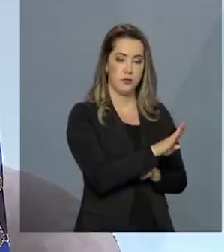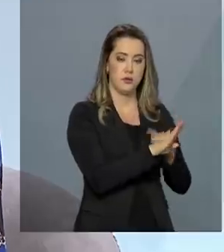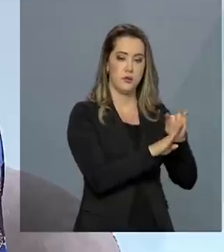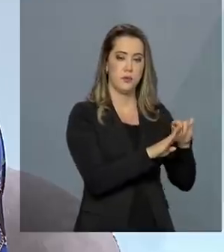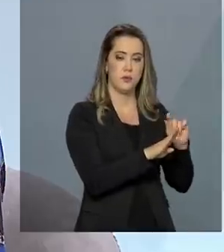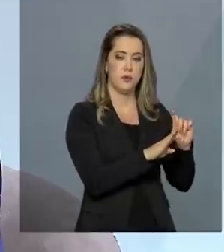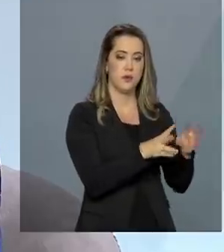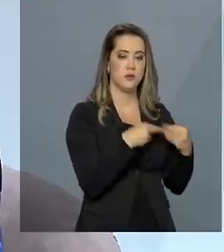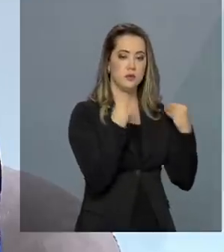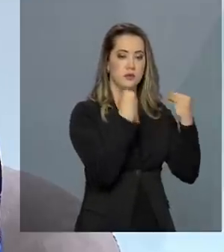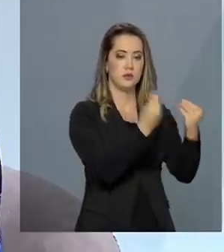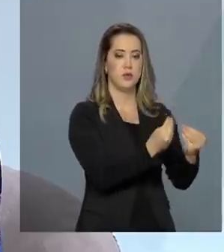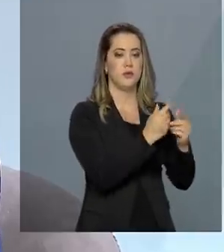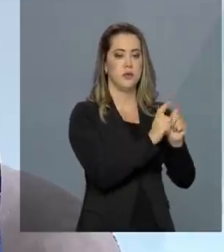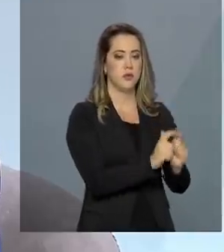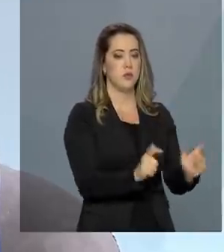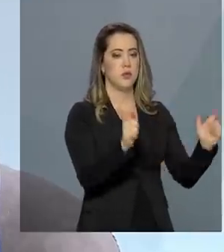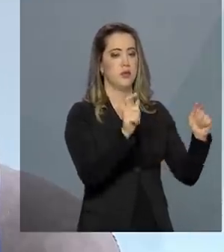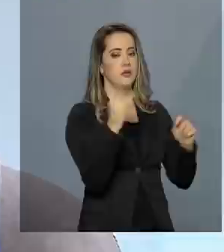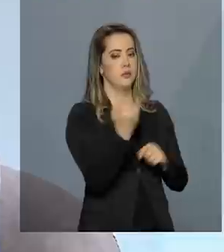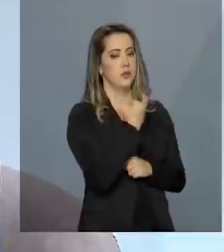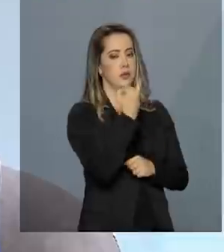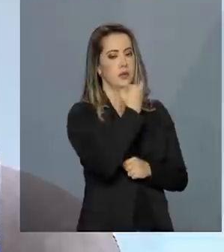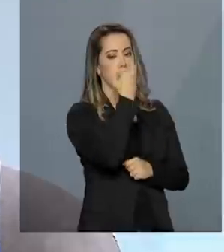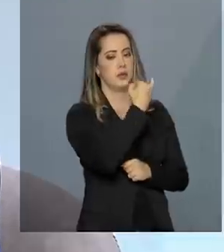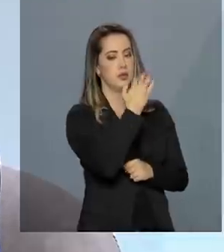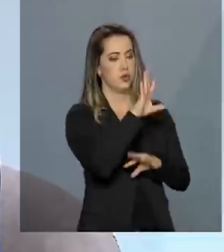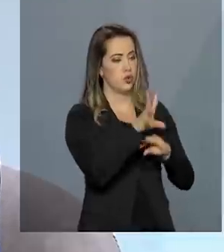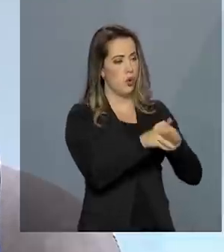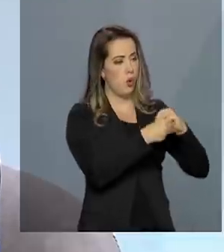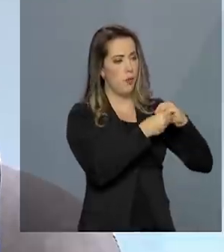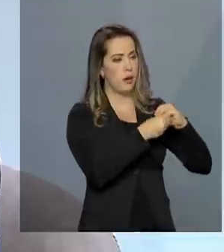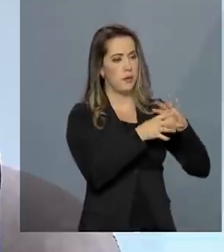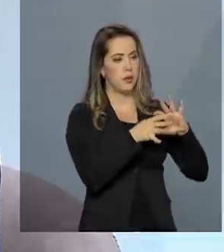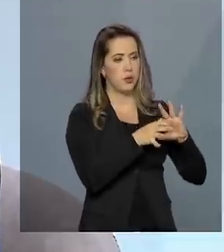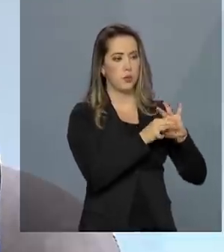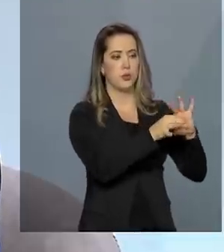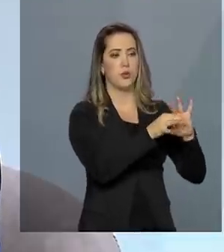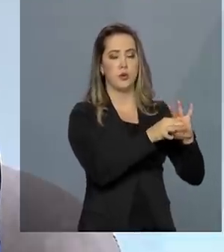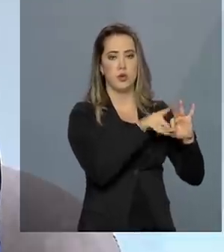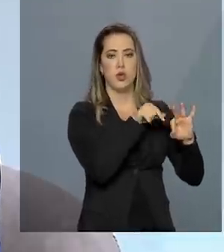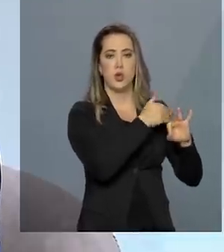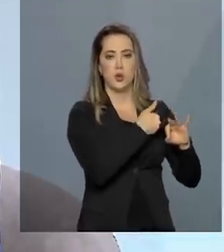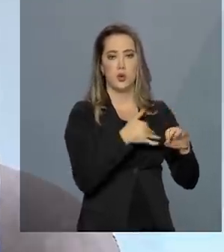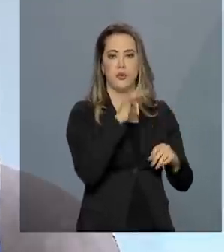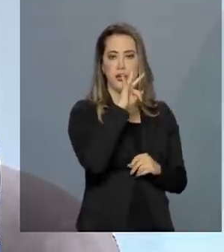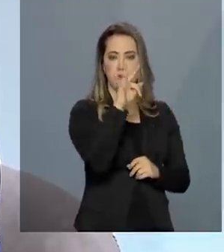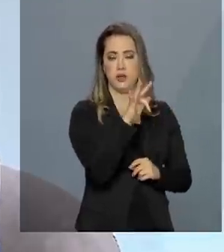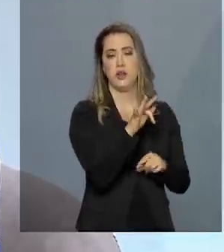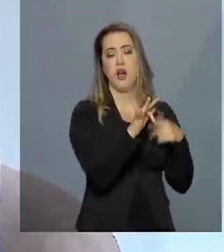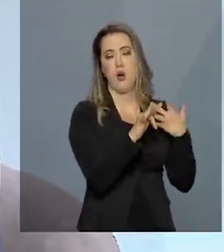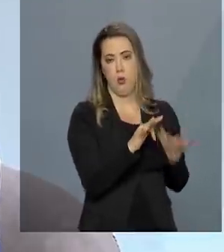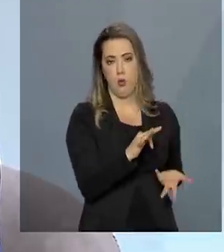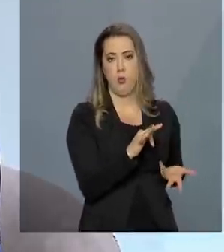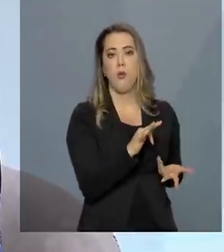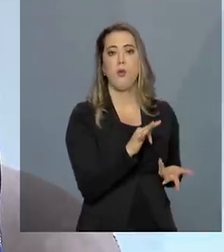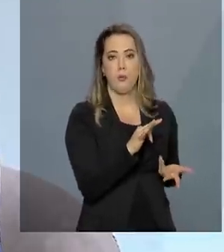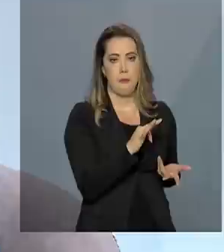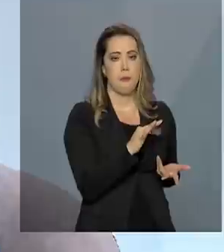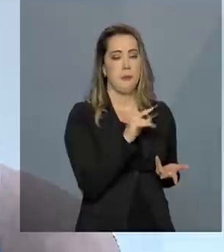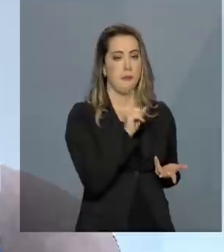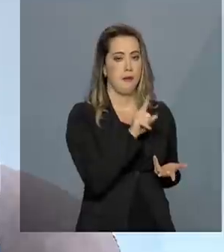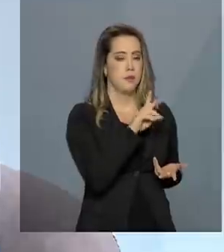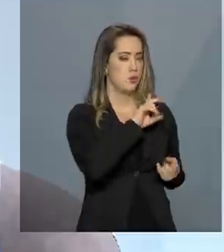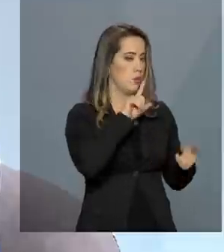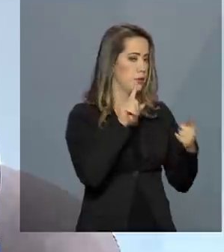traz um aumento robusto de complementação da União, mas, conceitualmente, esse é